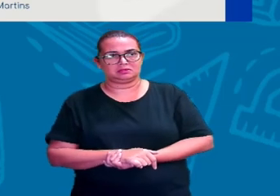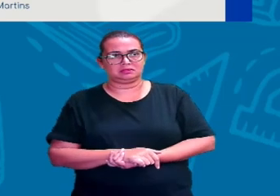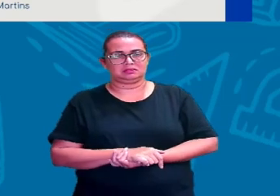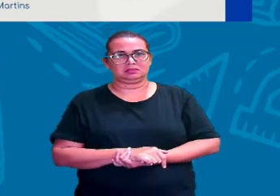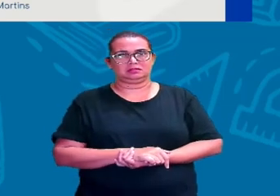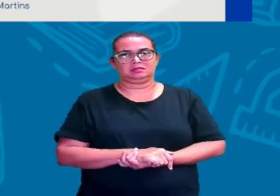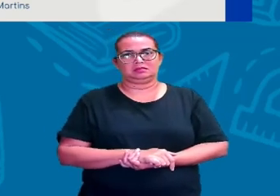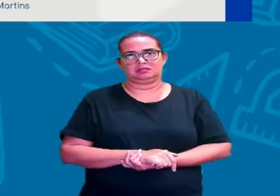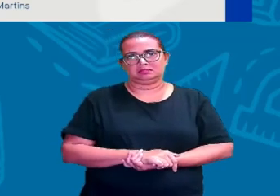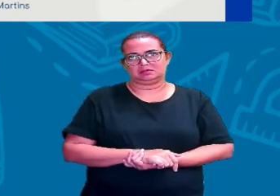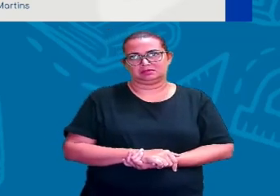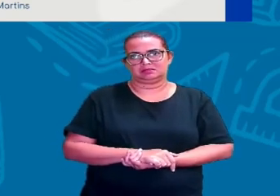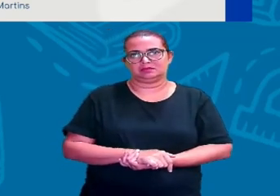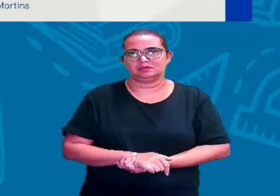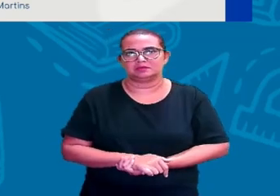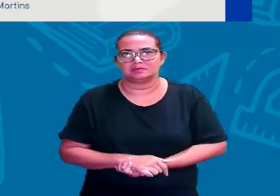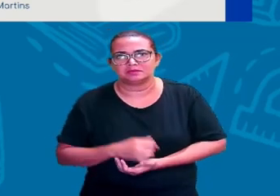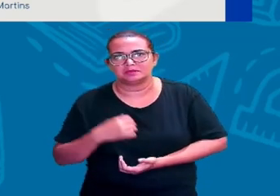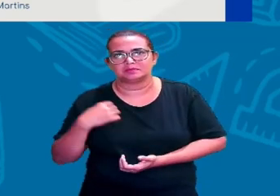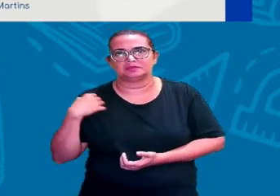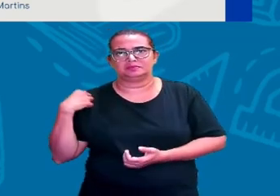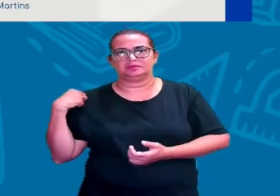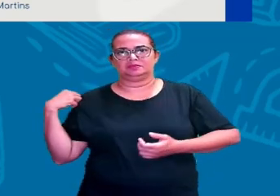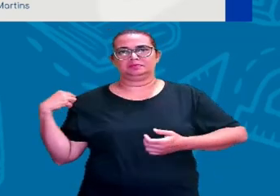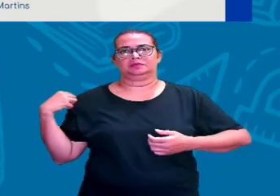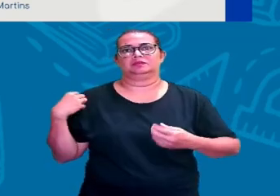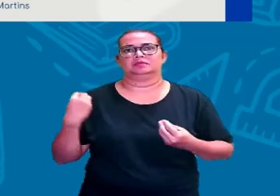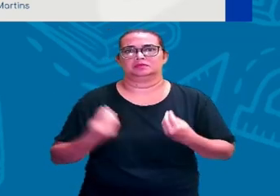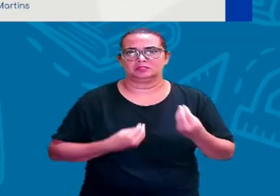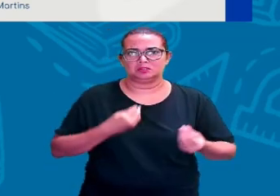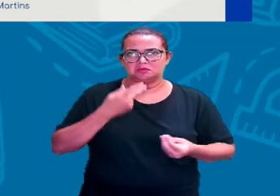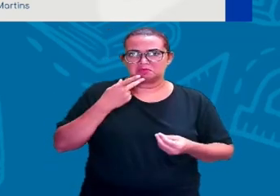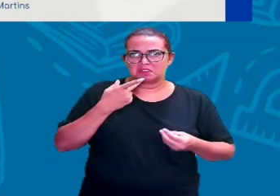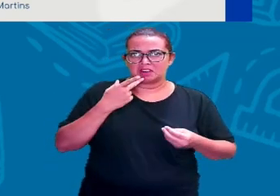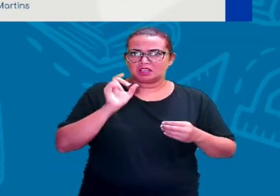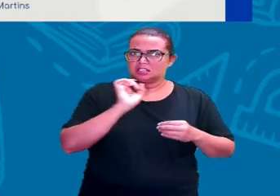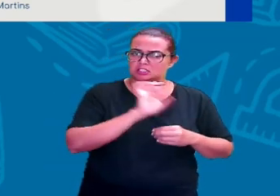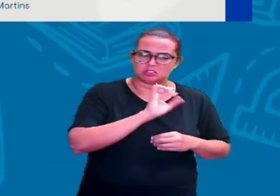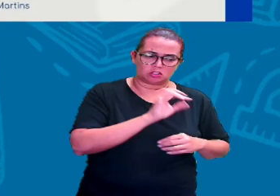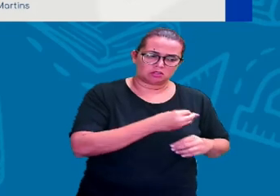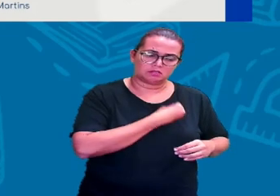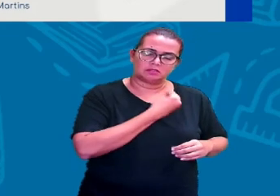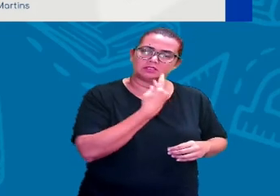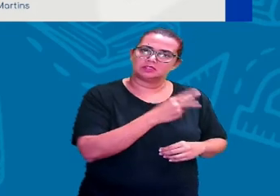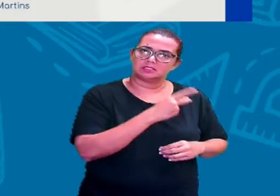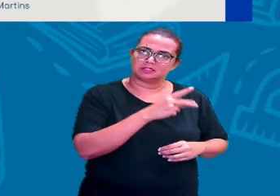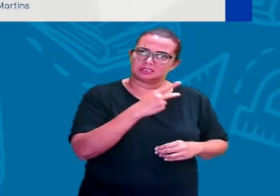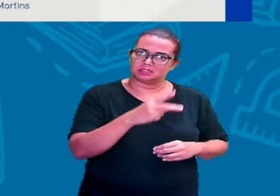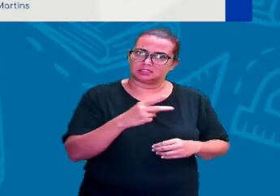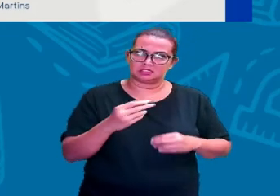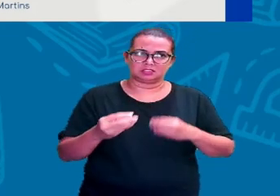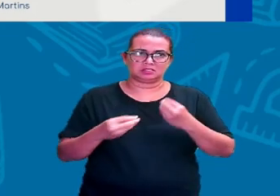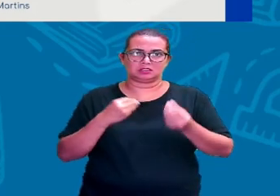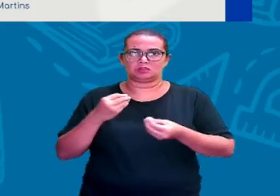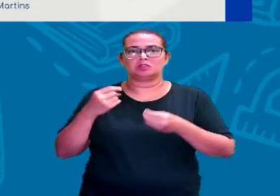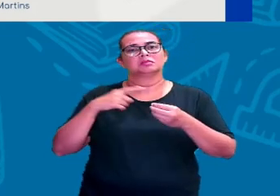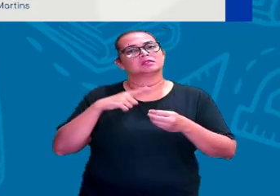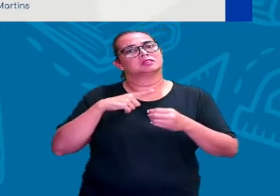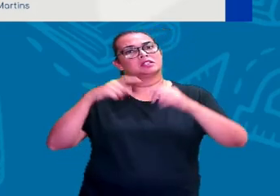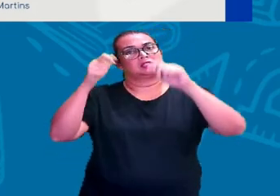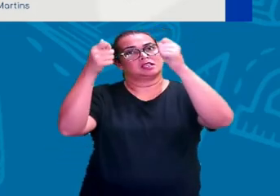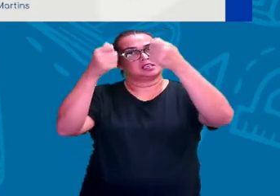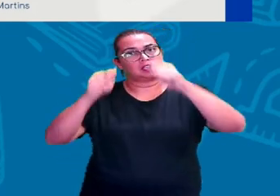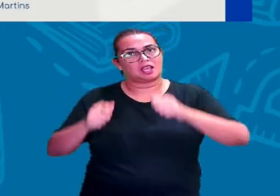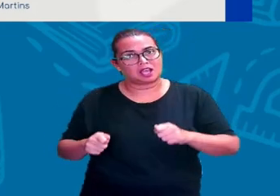falar só dessa questão da produção, de como viviam, a gente trazer um pouco da arte